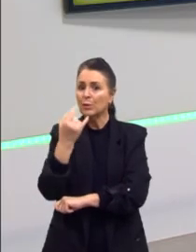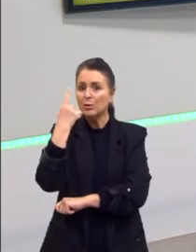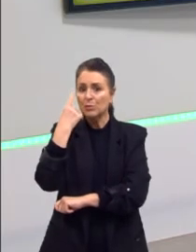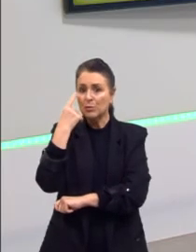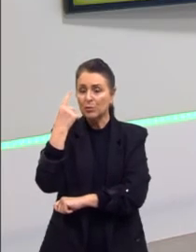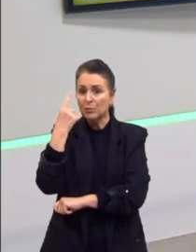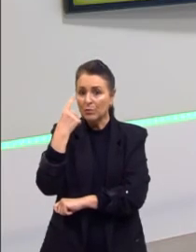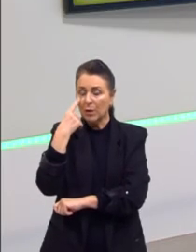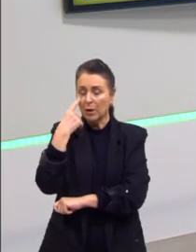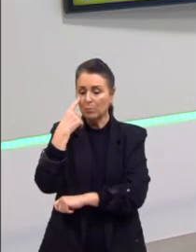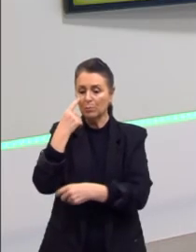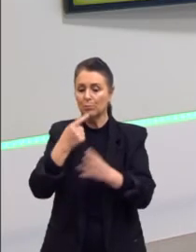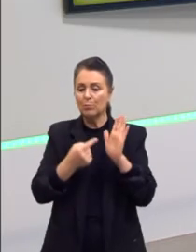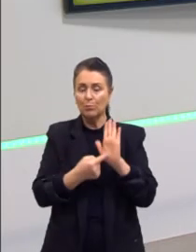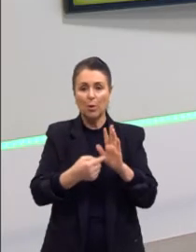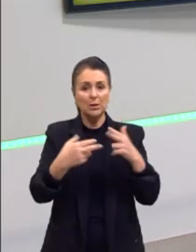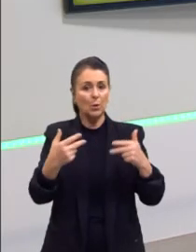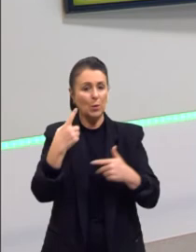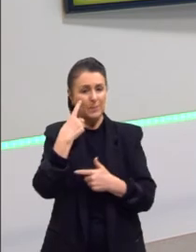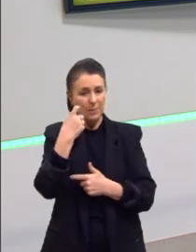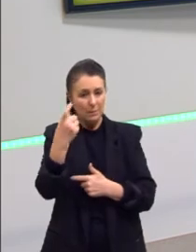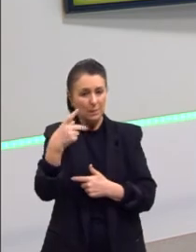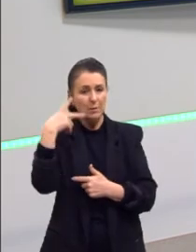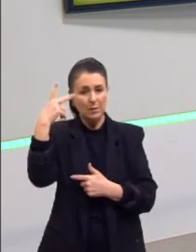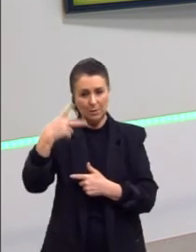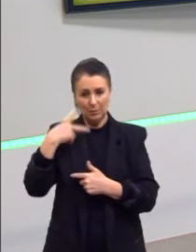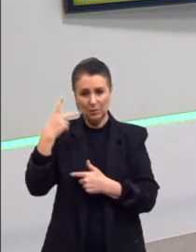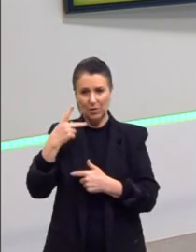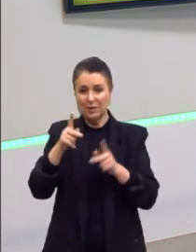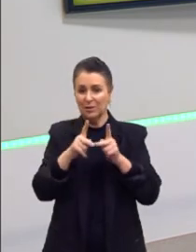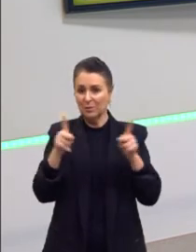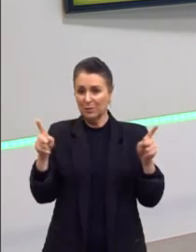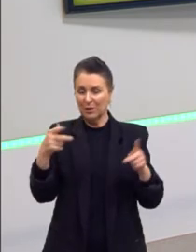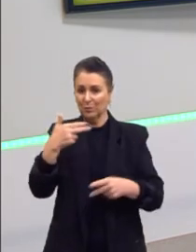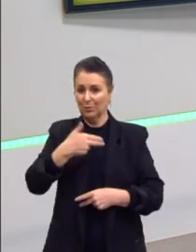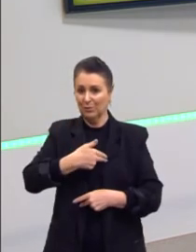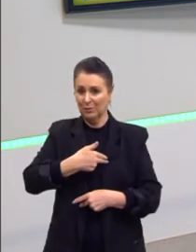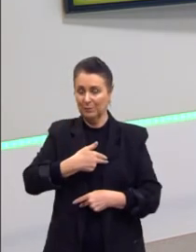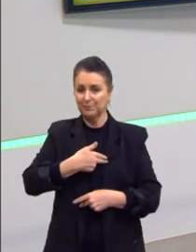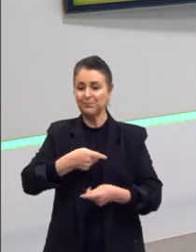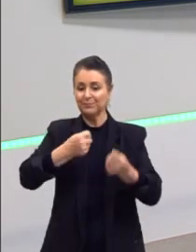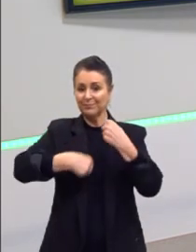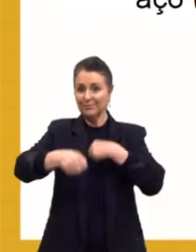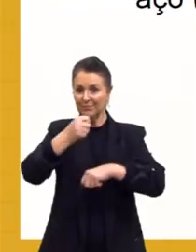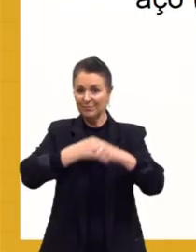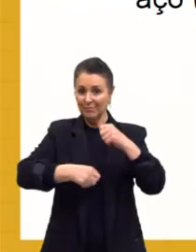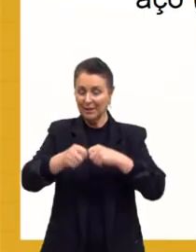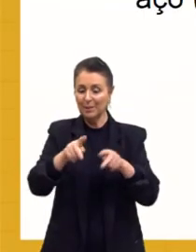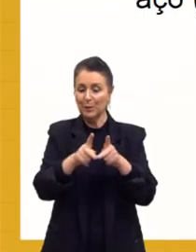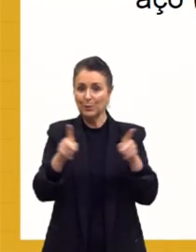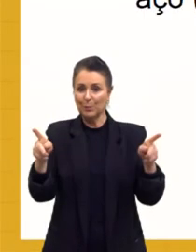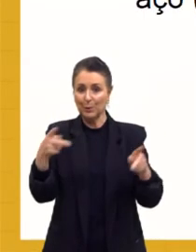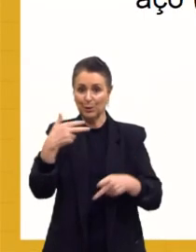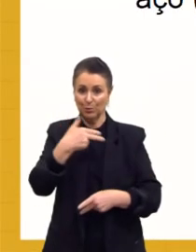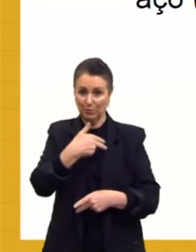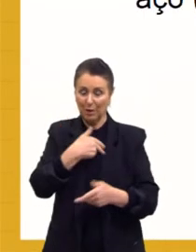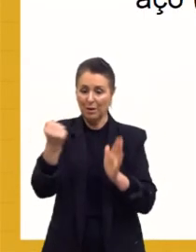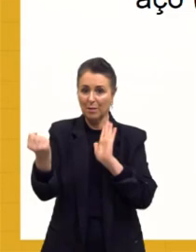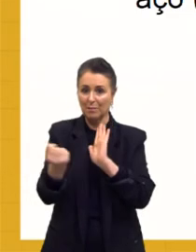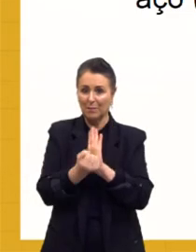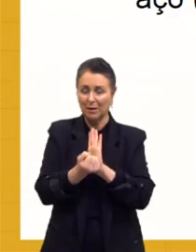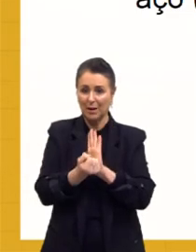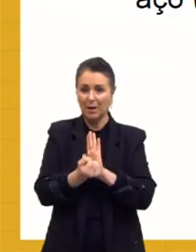retrata questões bem interessantes aí da política da época. Falar um pouquinho da economia na era Vargas, marcada pela